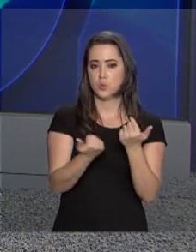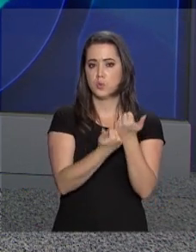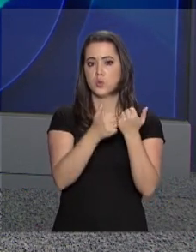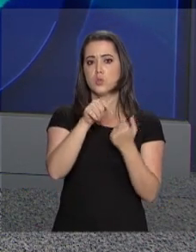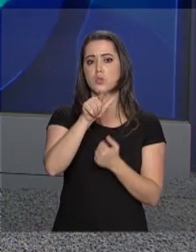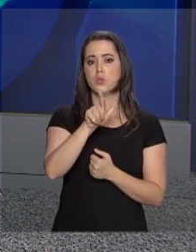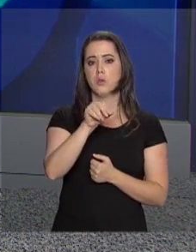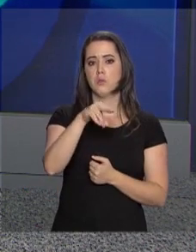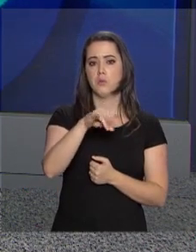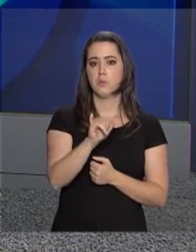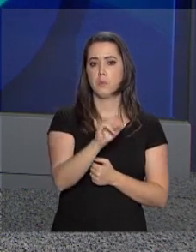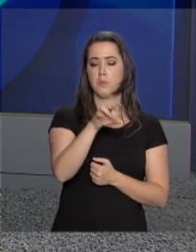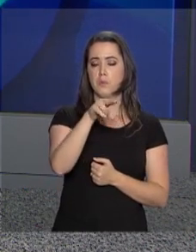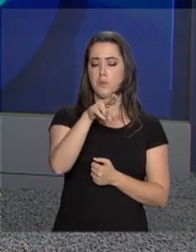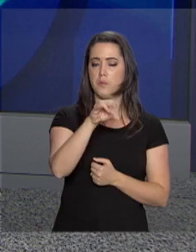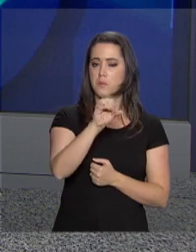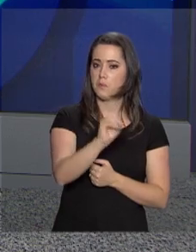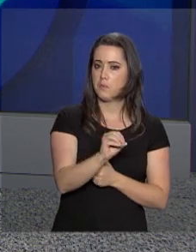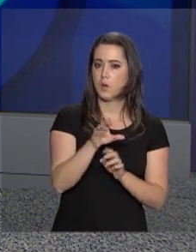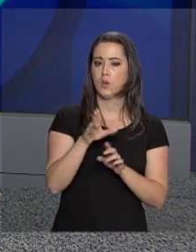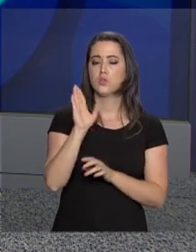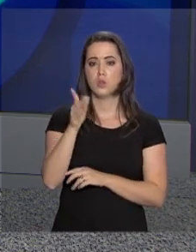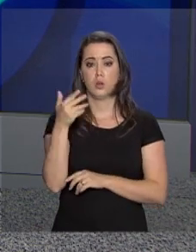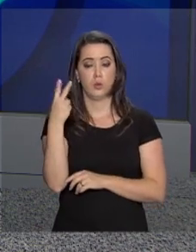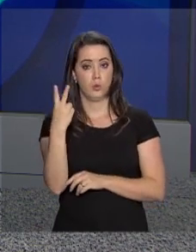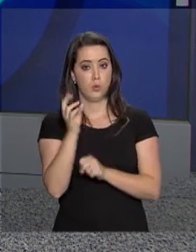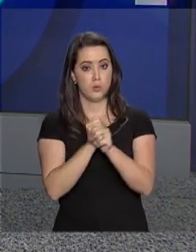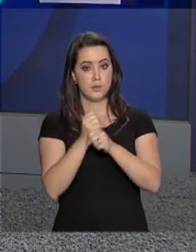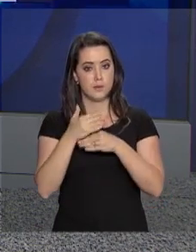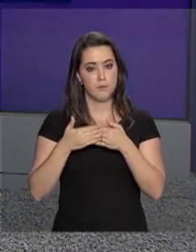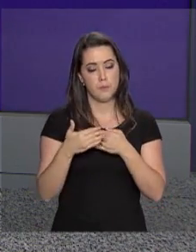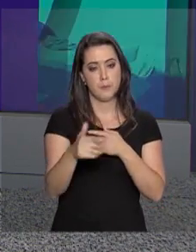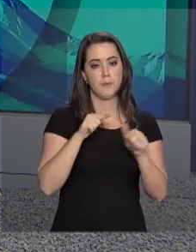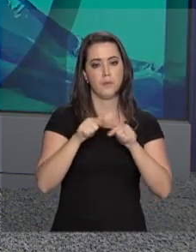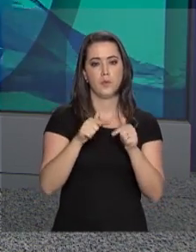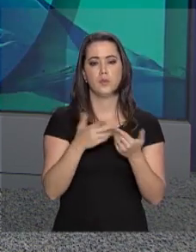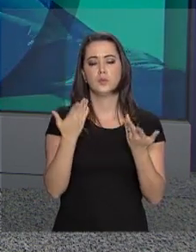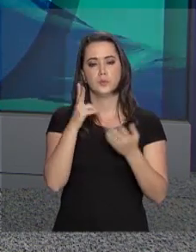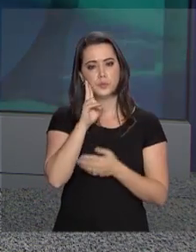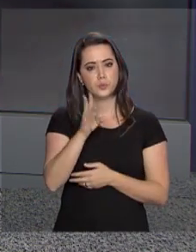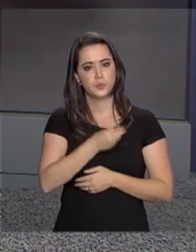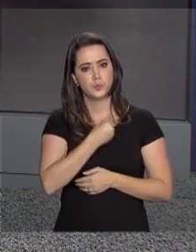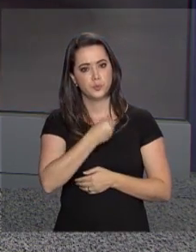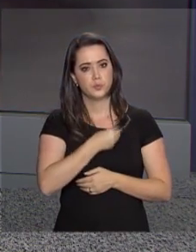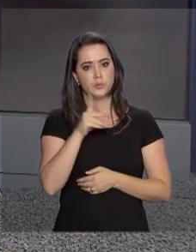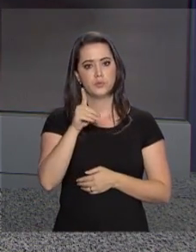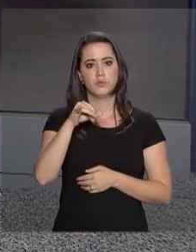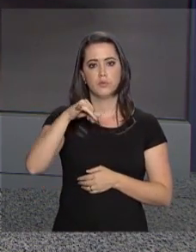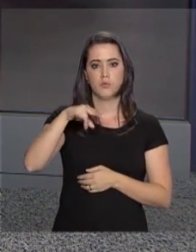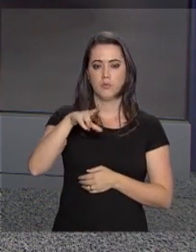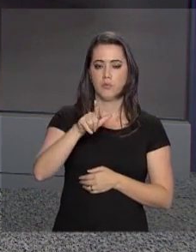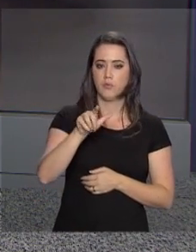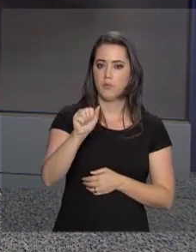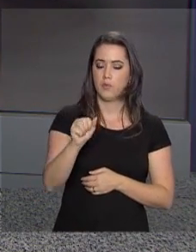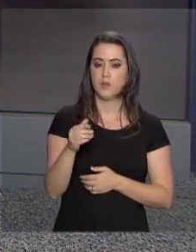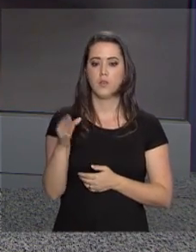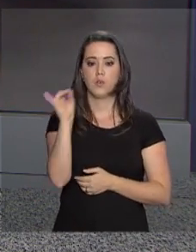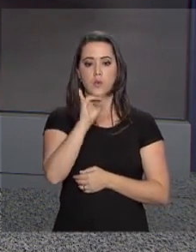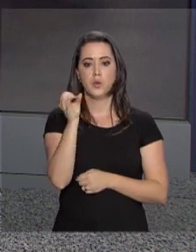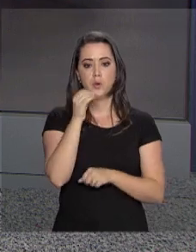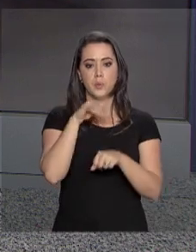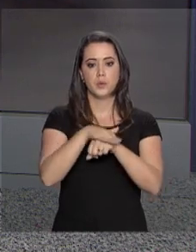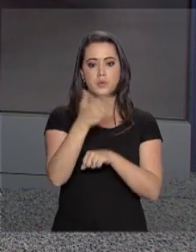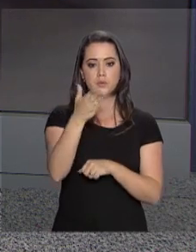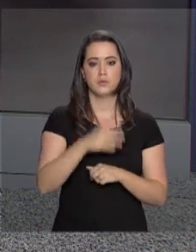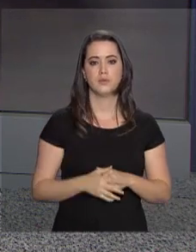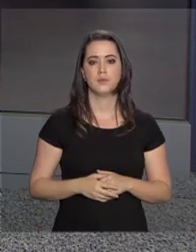Nunes, que esteve à frente da pasta nos últimos dois anos. Quem acompanhou tudo e tem os detalhes ao vivo é a repórter Daniela Almeida. Daniela, boa noite.